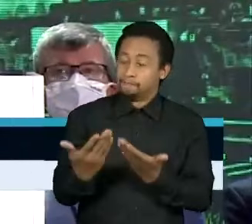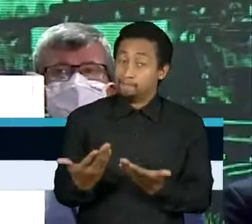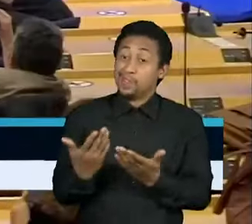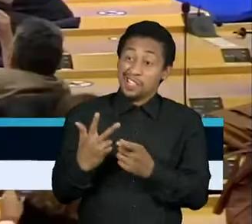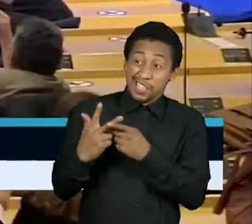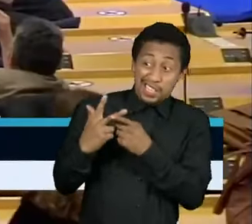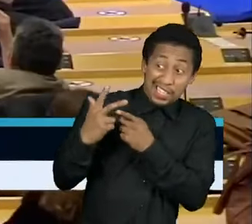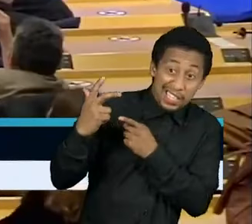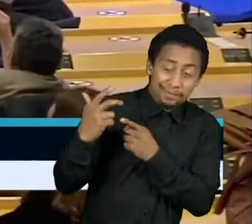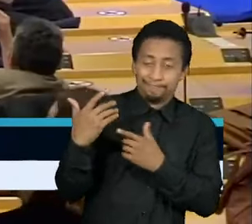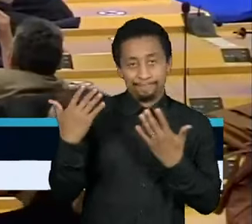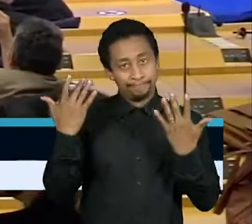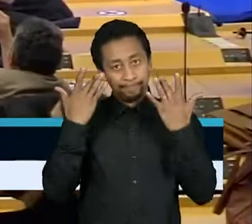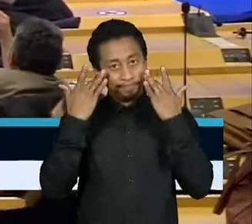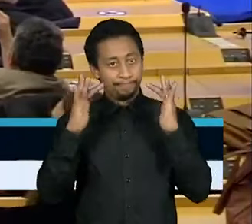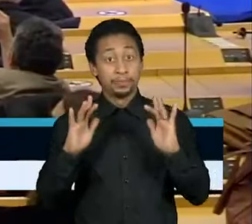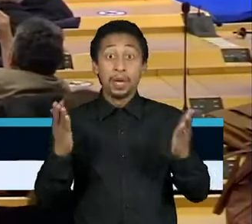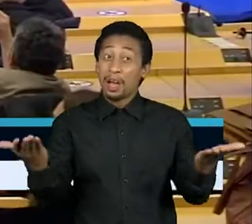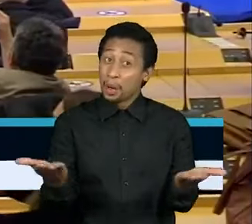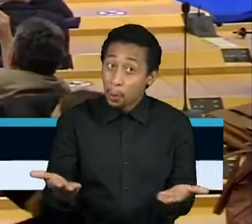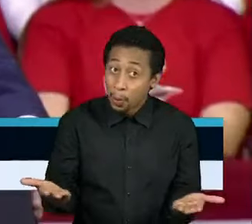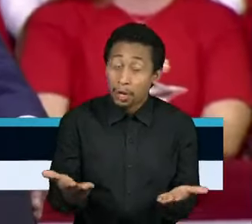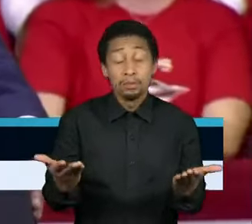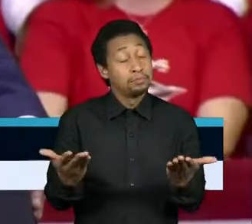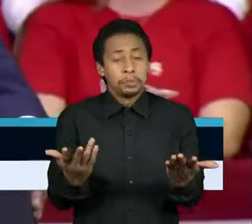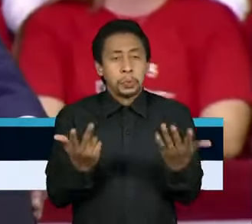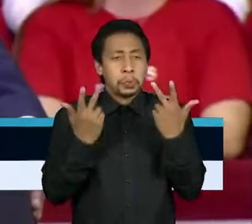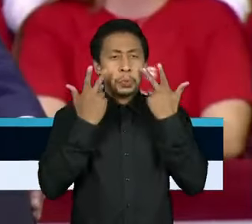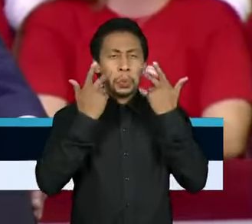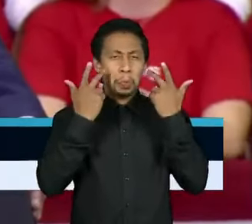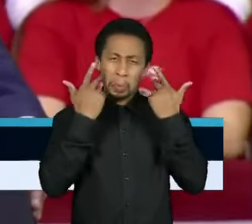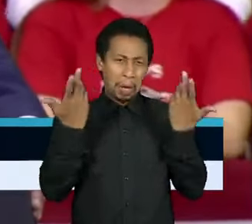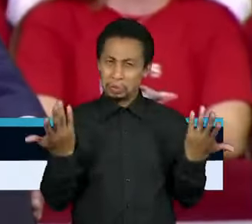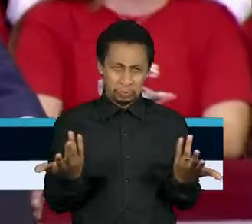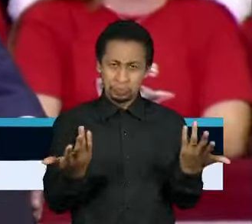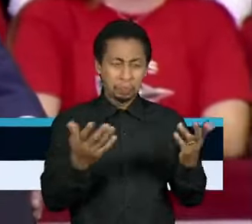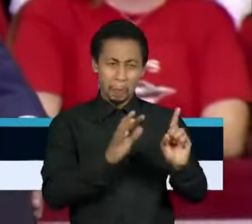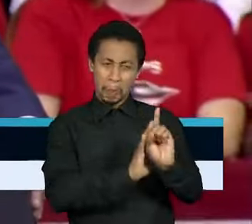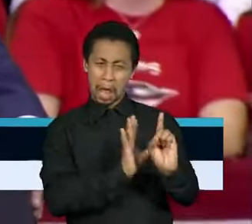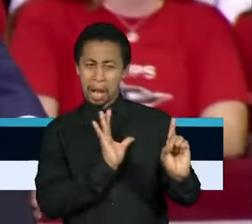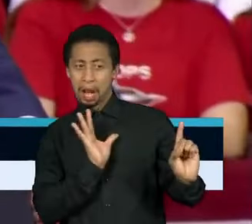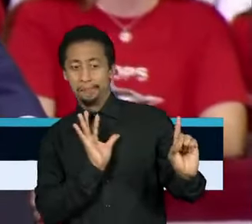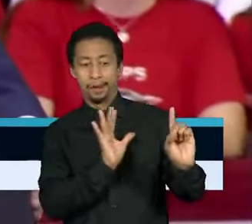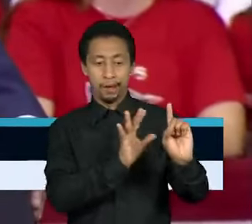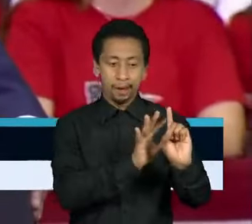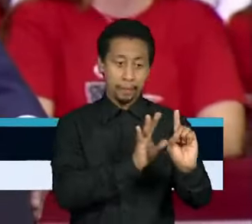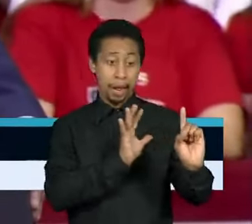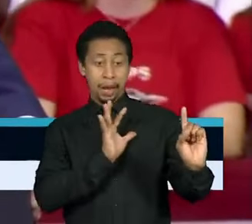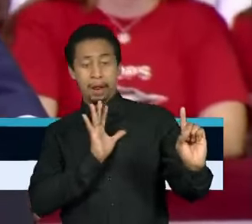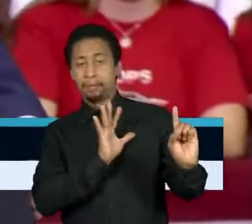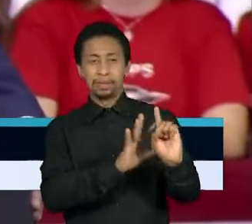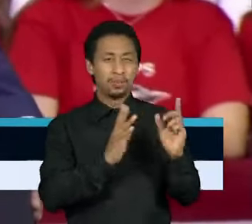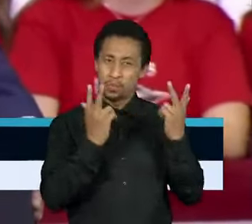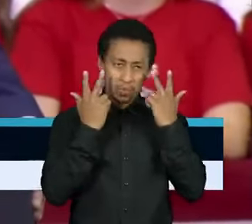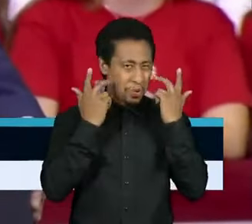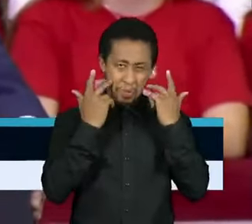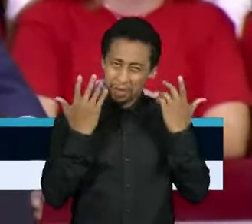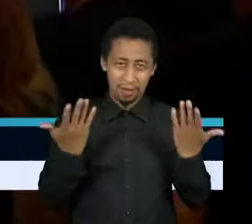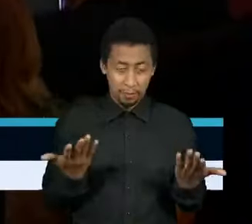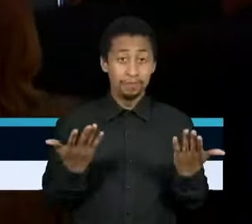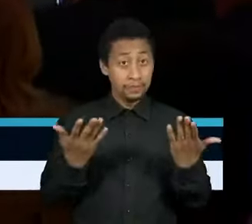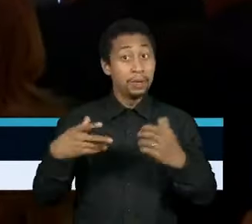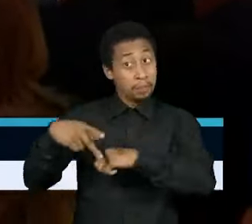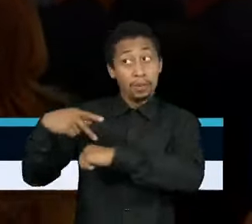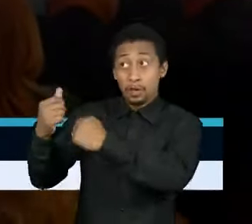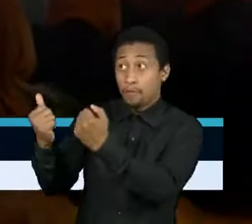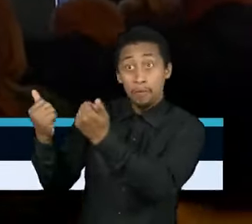vitor de uso. Agora não. É normal que candidatos em diversos países, repito, ultrapassem até